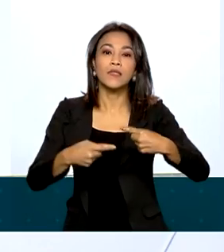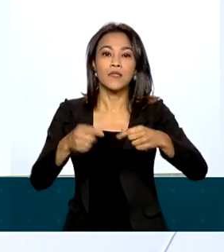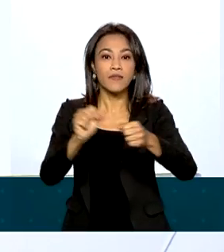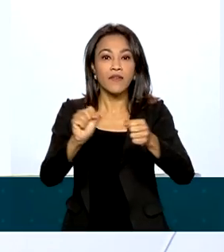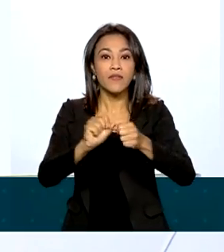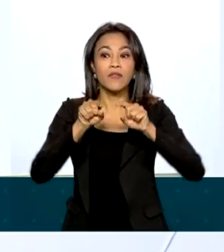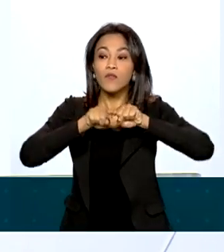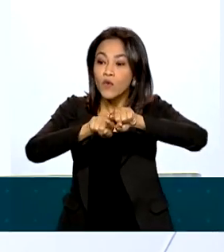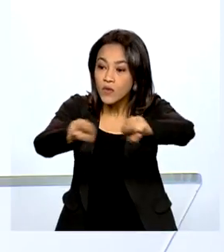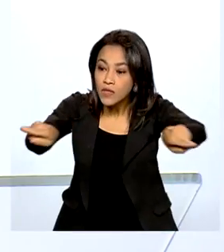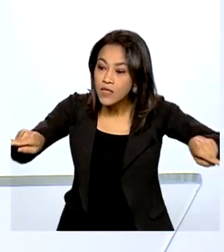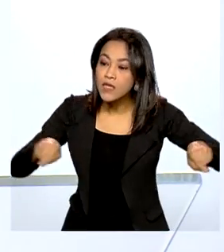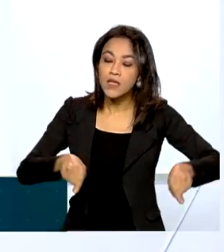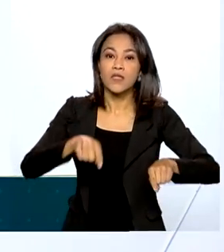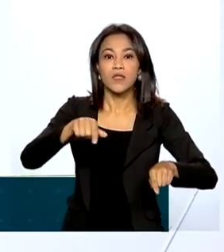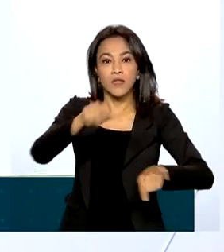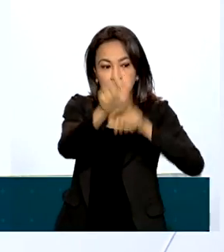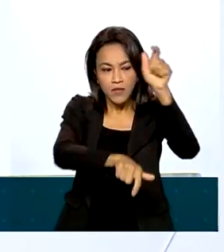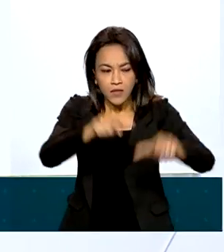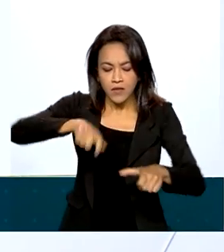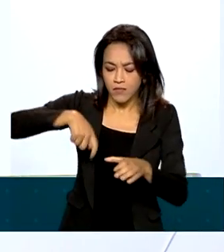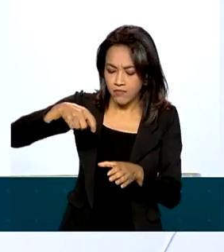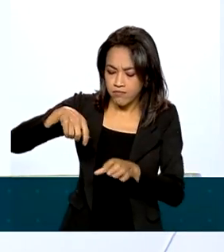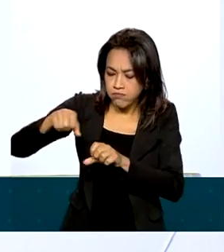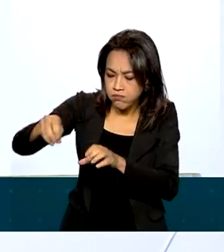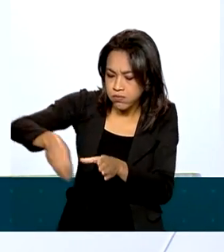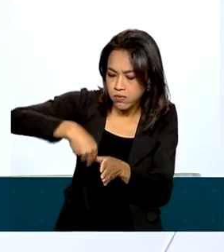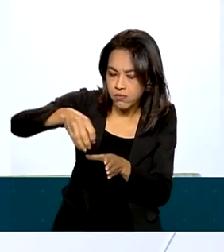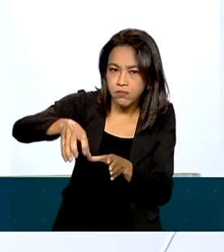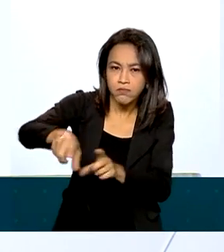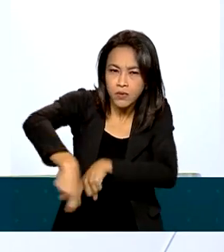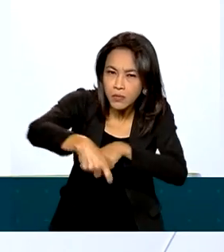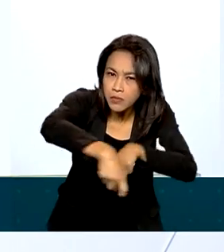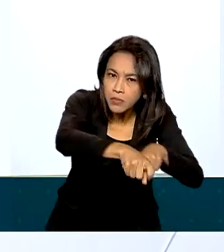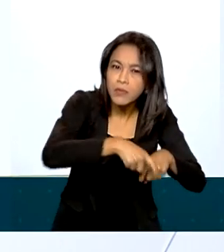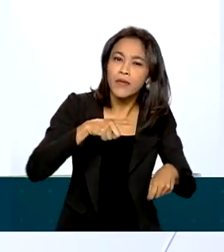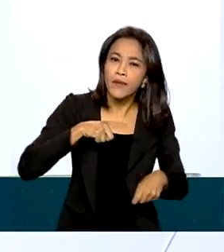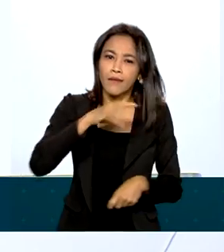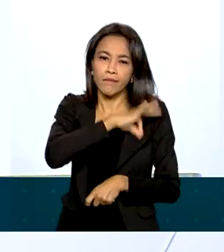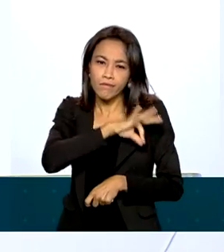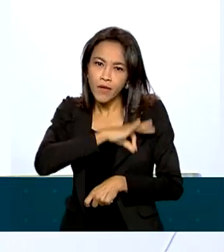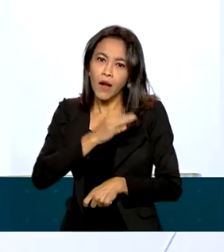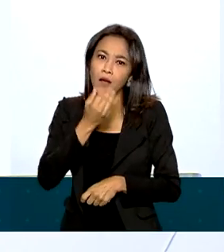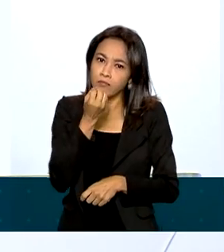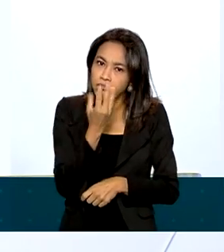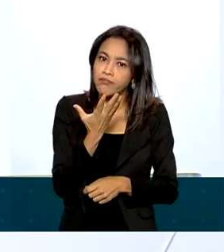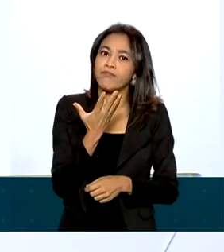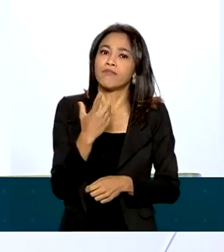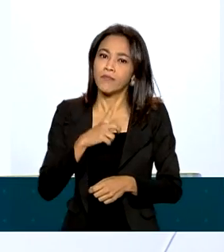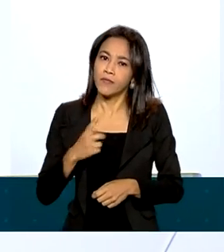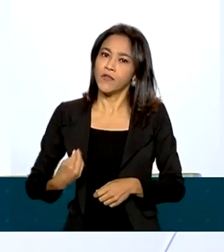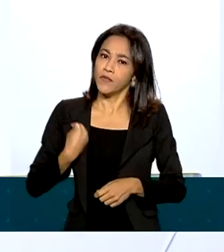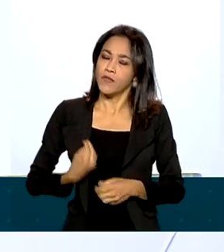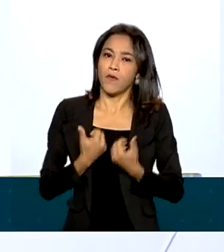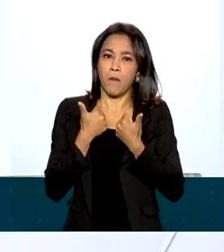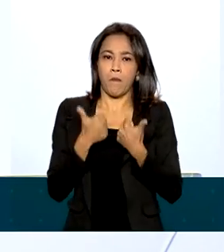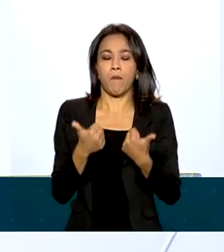produtores rurais com mais renda. Pra que vocês vivam melhor, pra que vocês tenham dignidade.